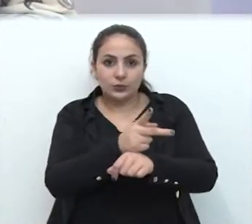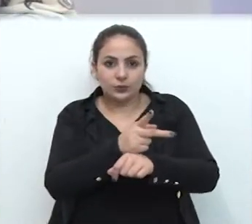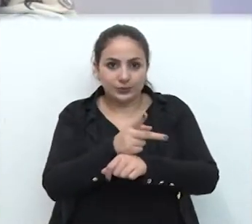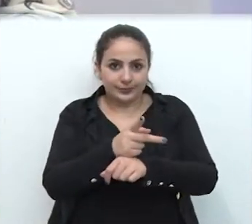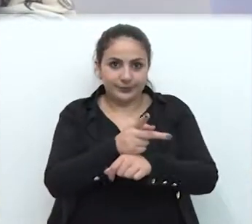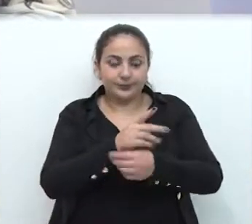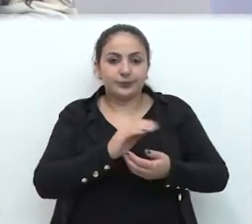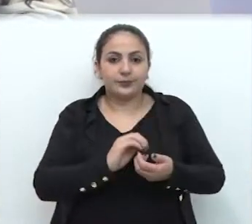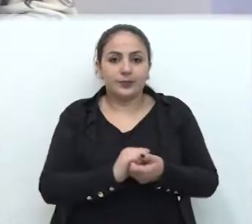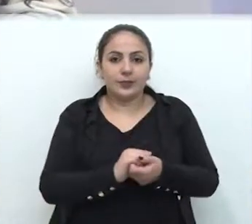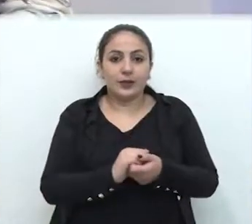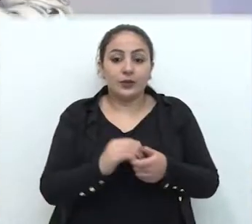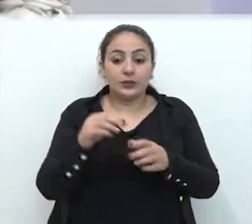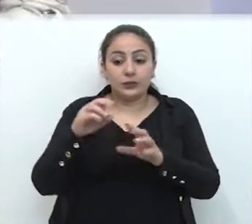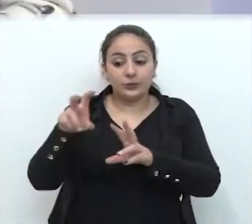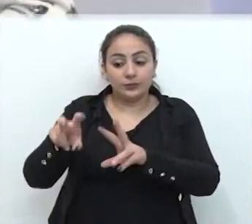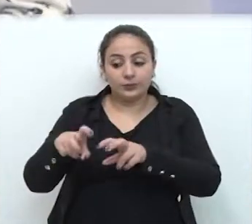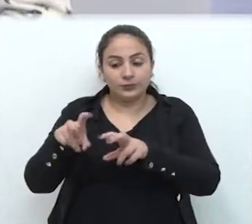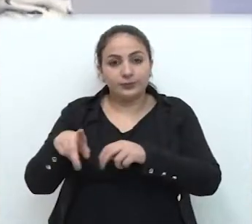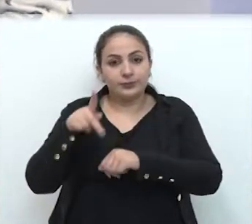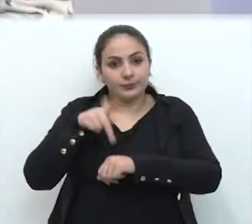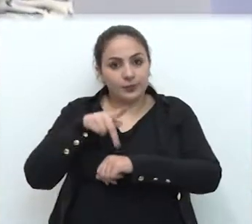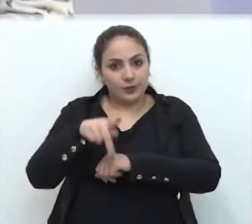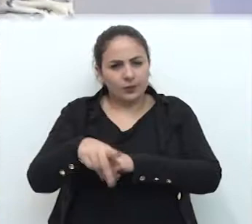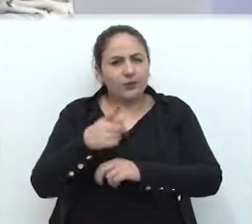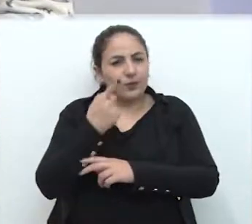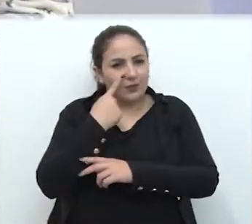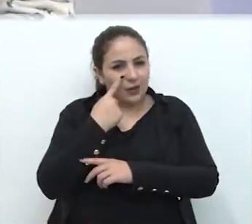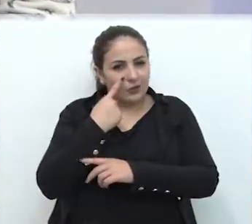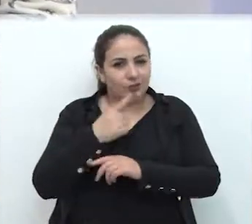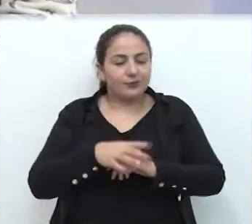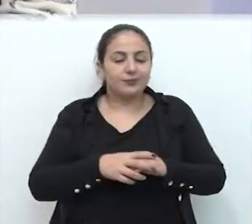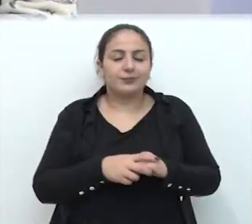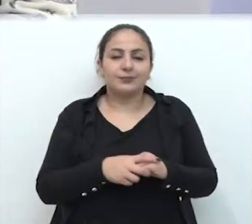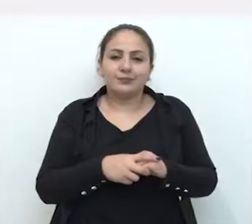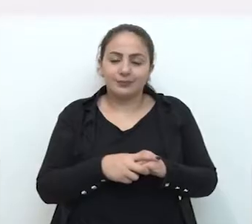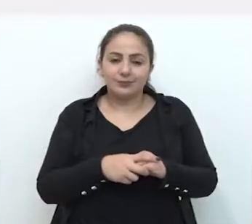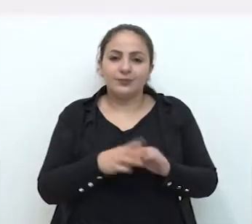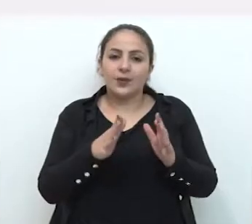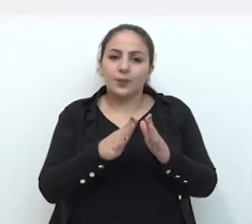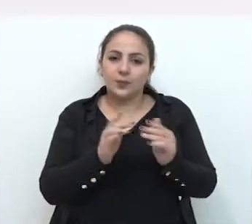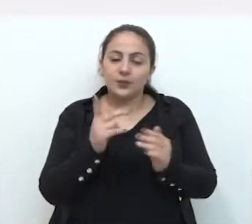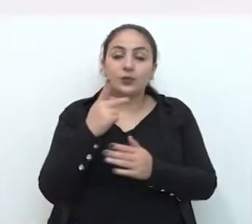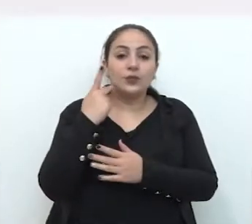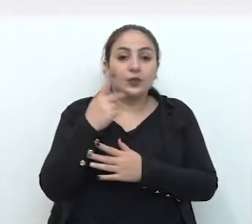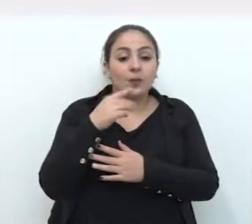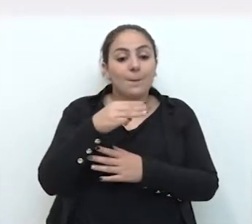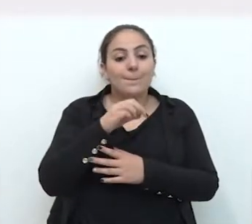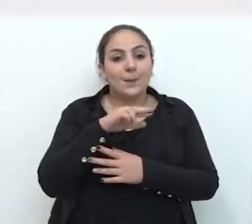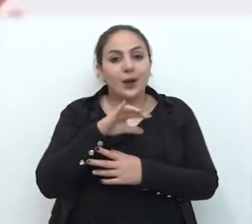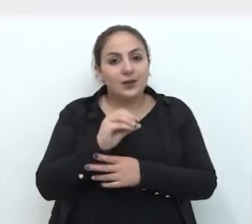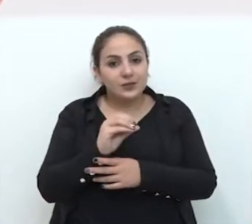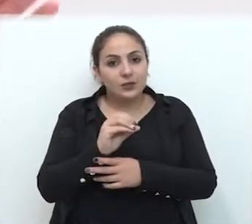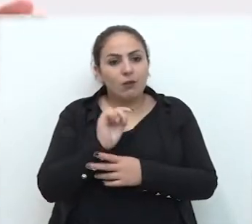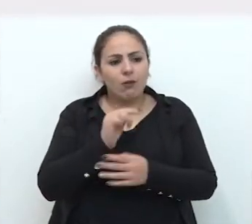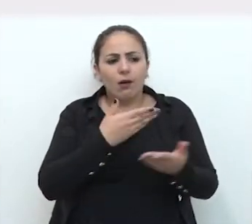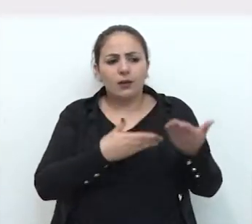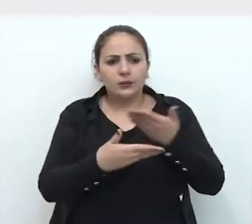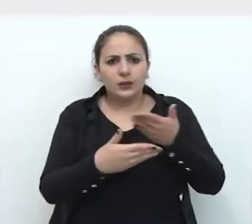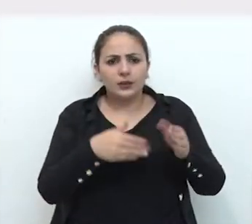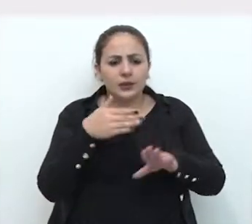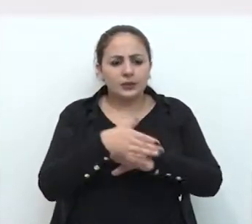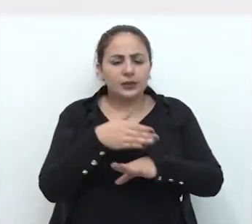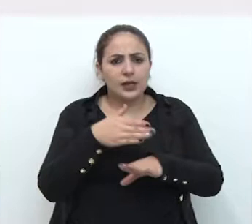câmeras de vídeo monitoramento no interior de passo fundo. Confira. O pedido do vereador Márcio Patussi